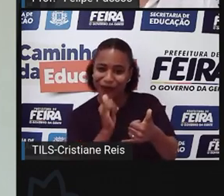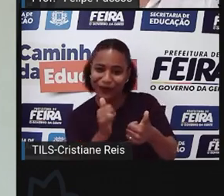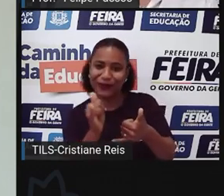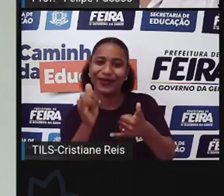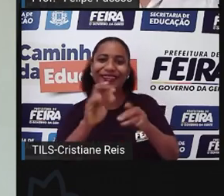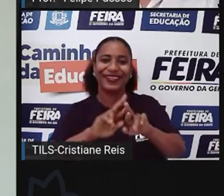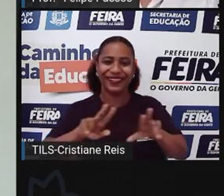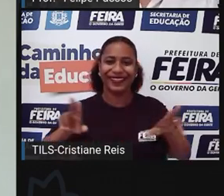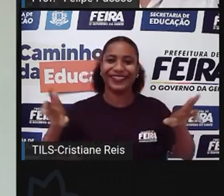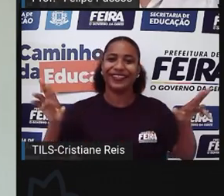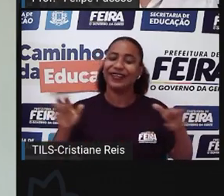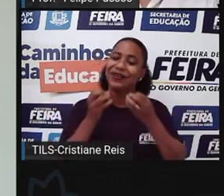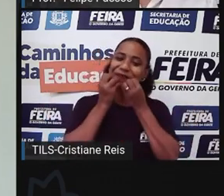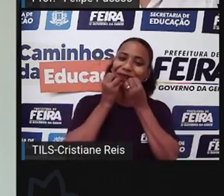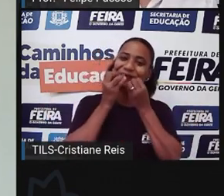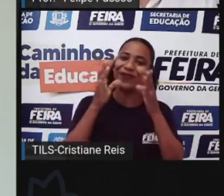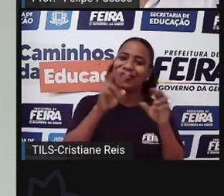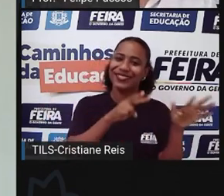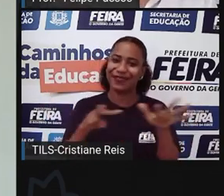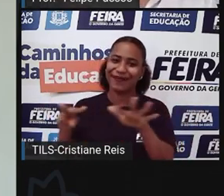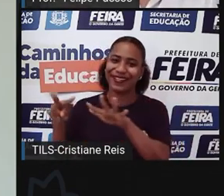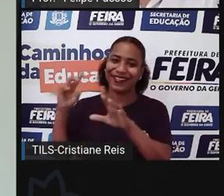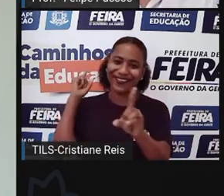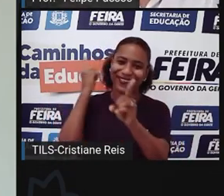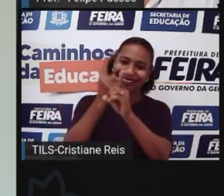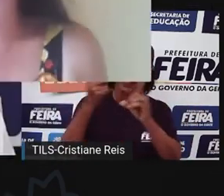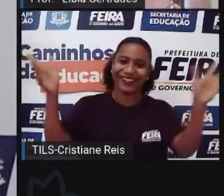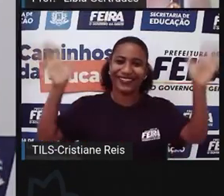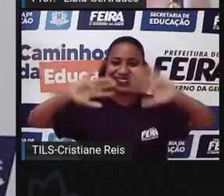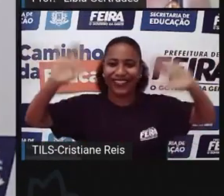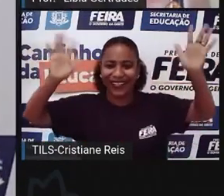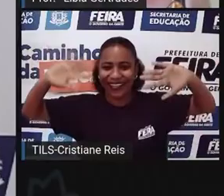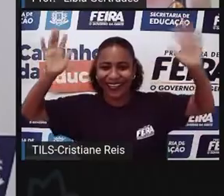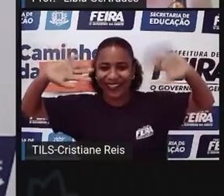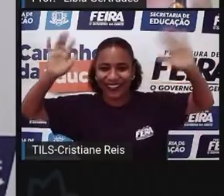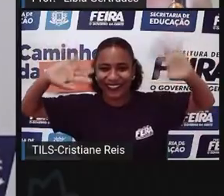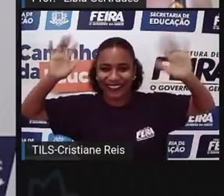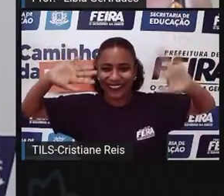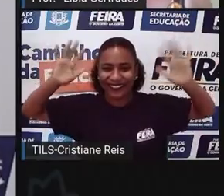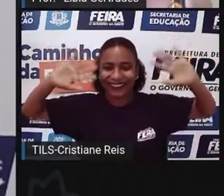galera, a gente se vê semana que vem com mais um tema, tchau, tchau. Tchau.